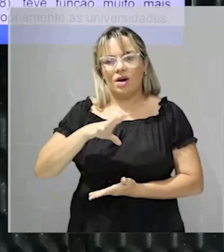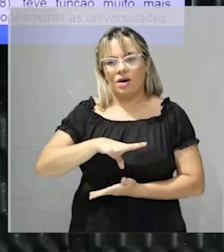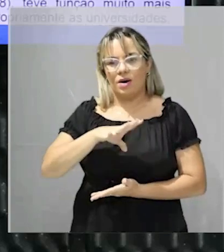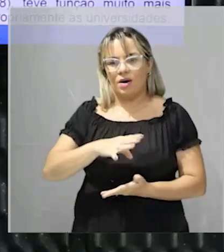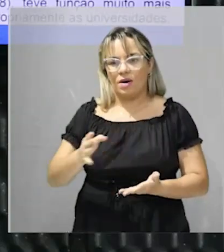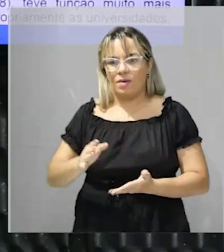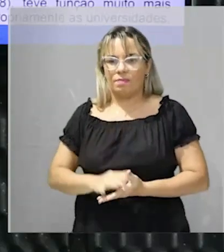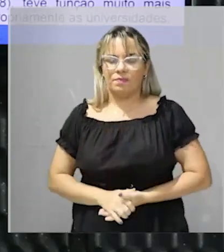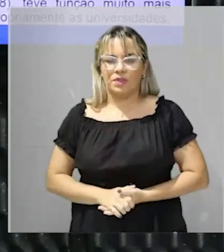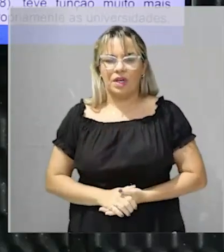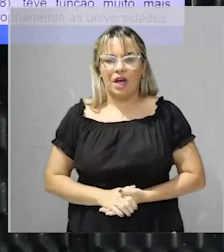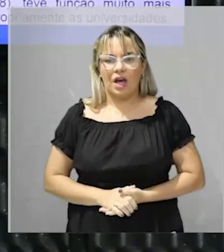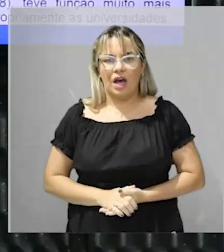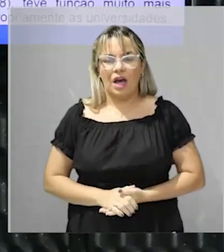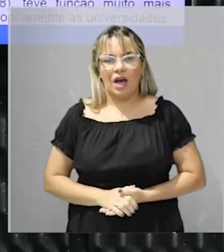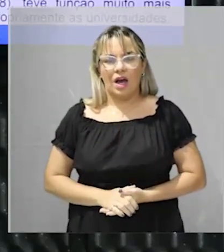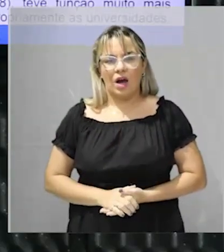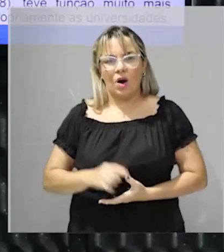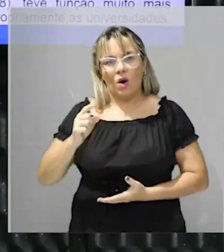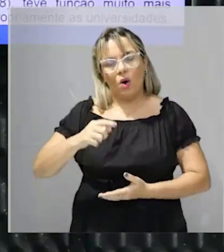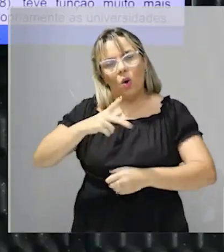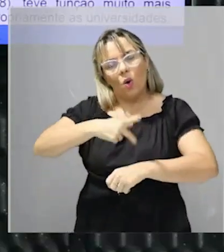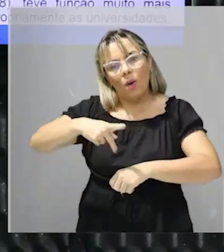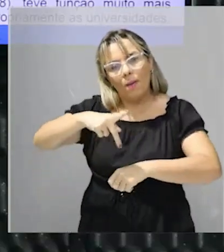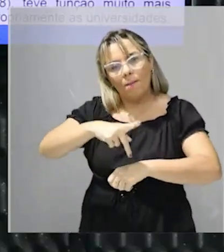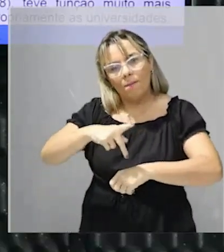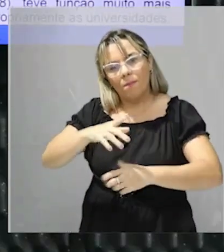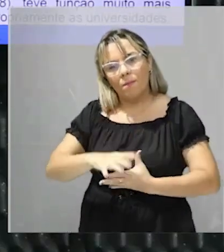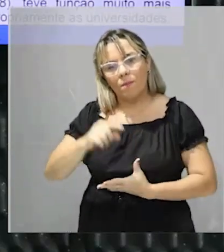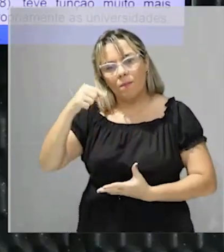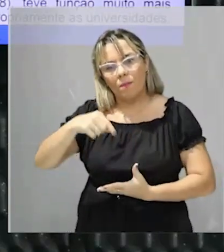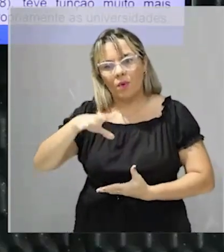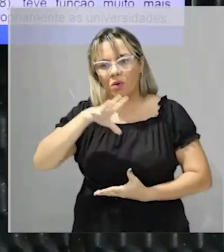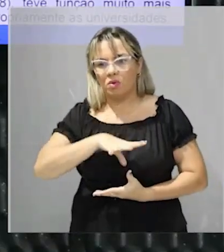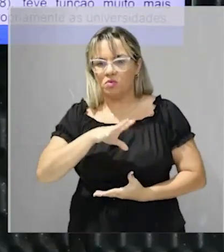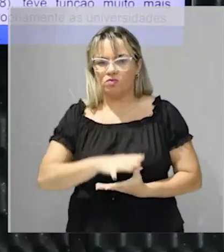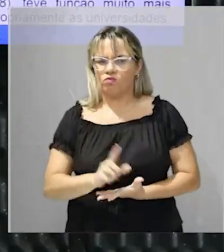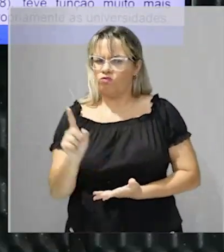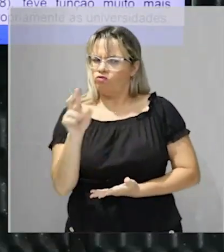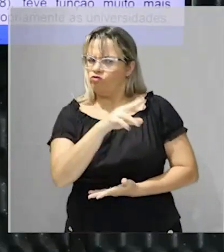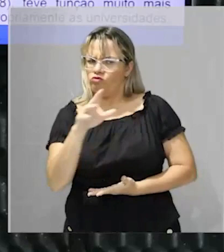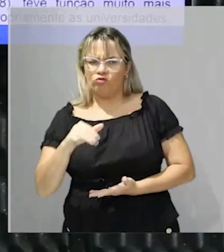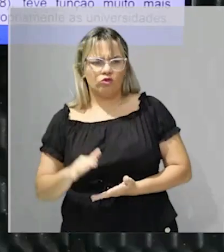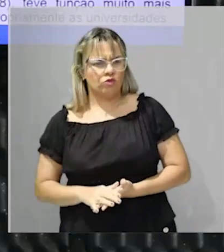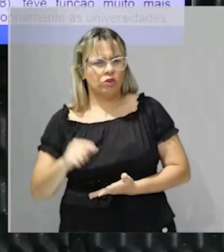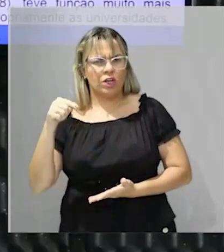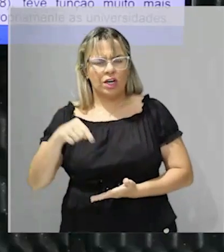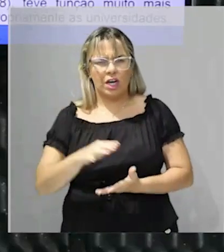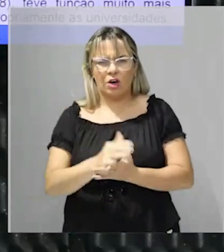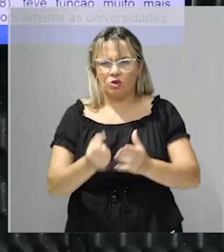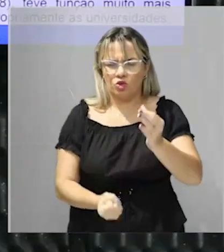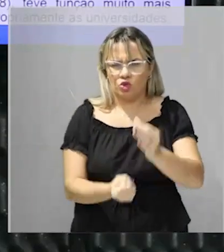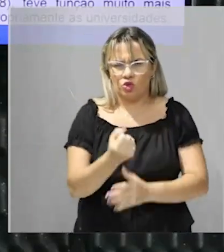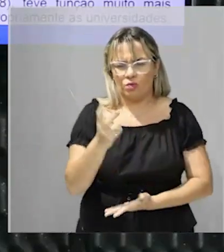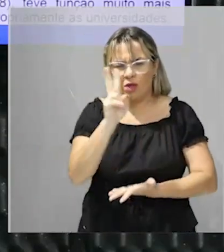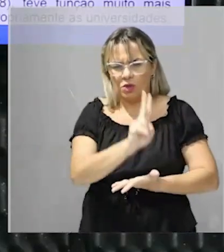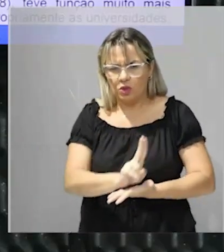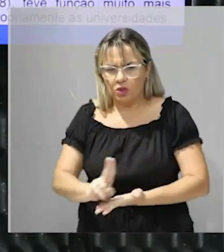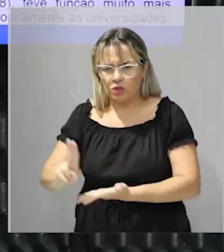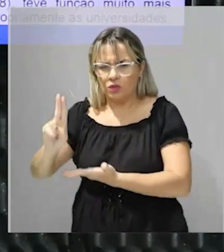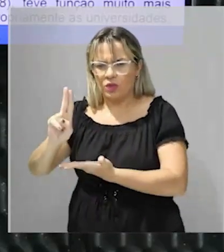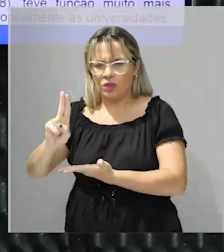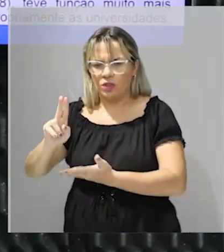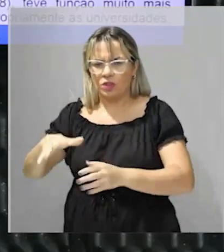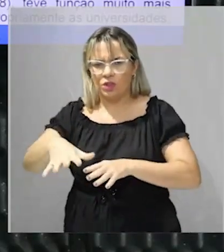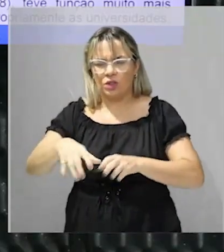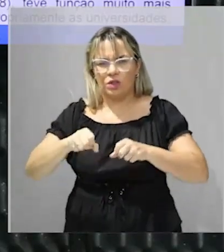Portugal nunca permitiu a criação de universidades em suas colônias. então José Murilo de Carvalho ele traz a questão